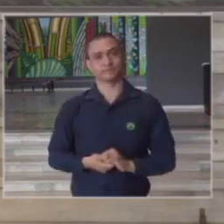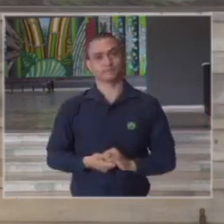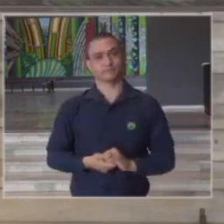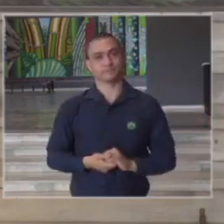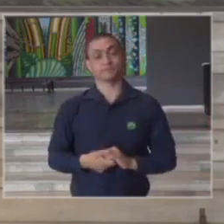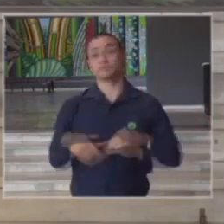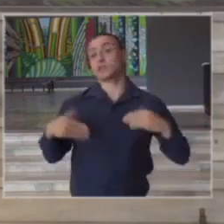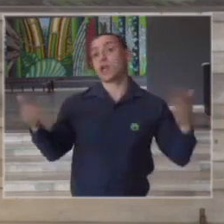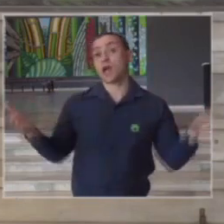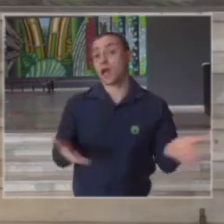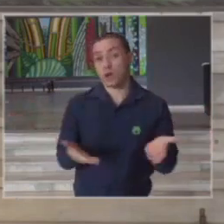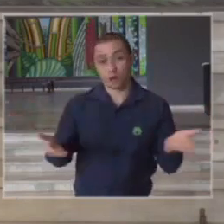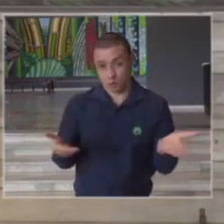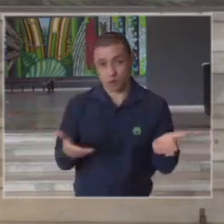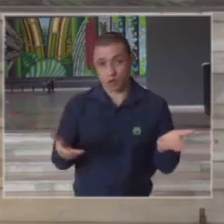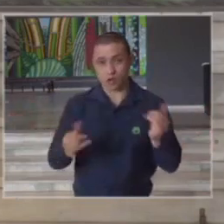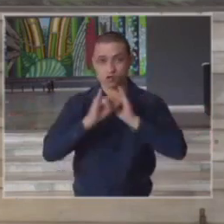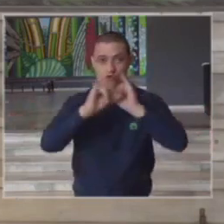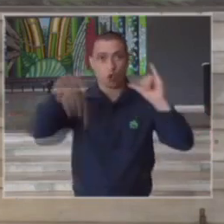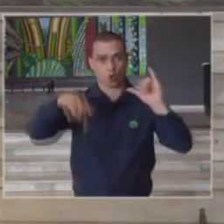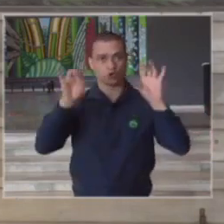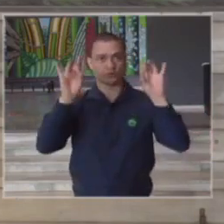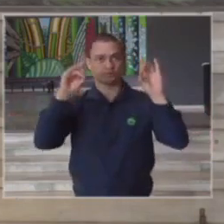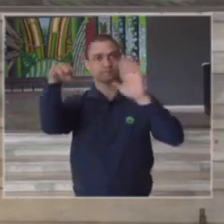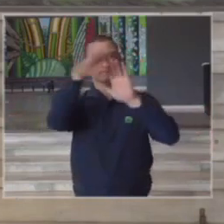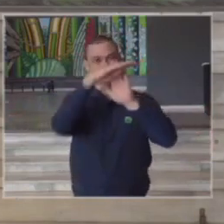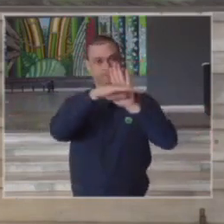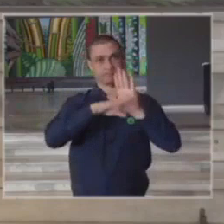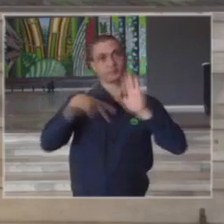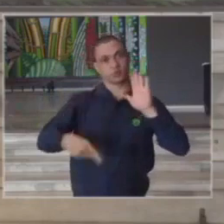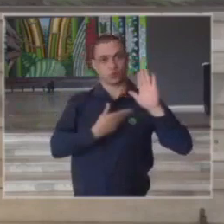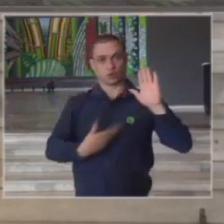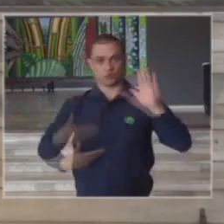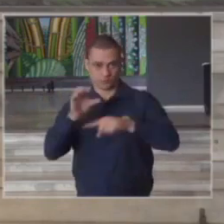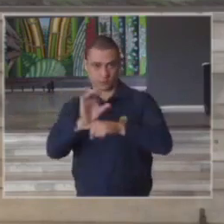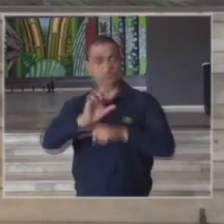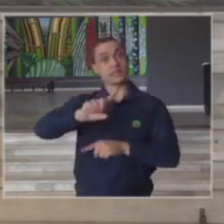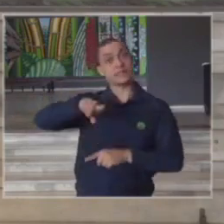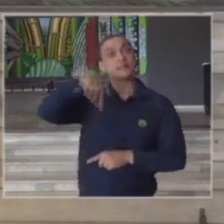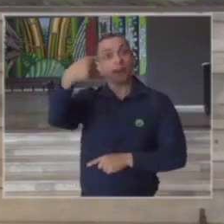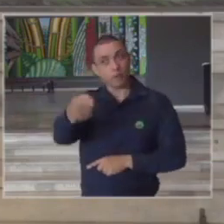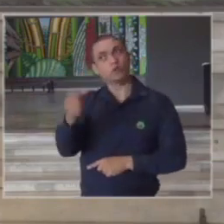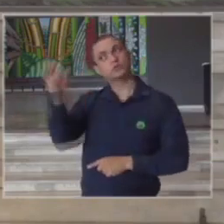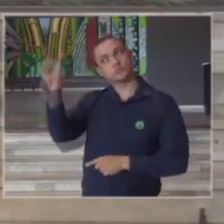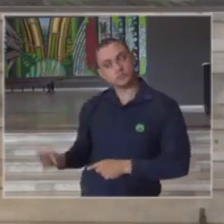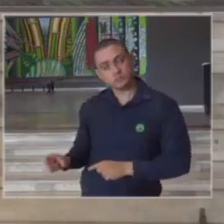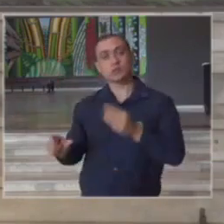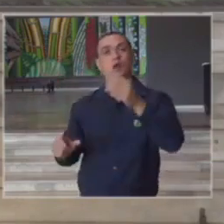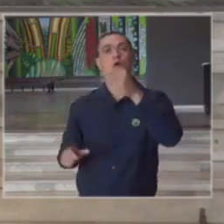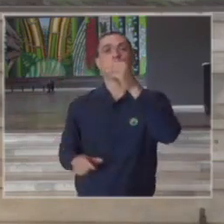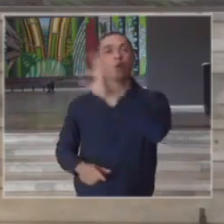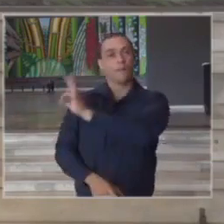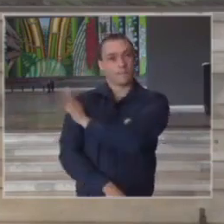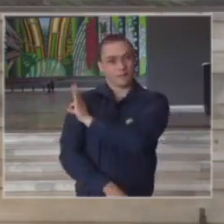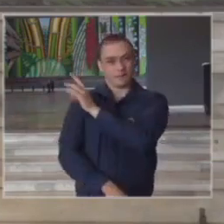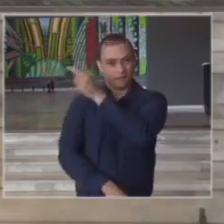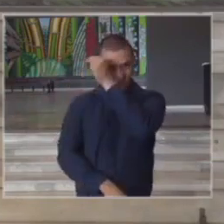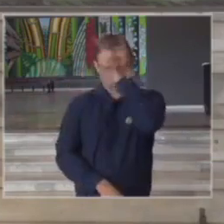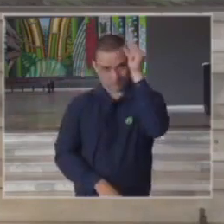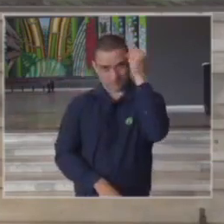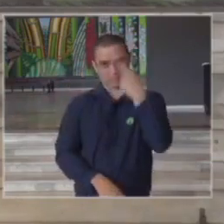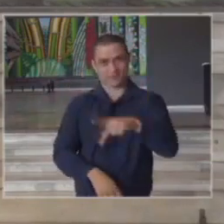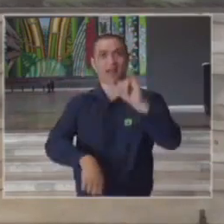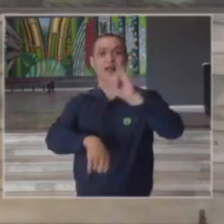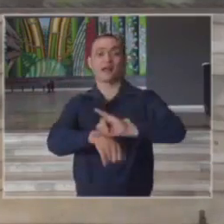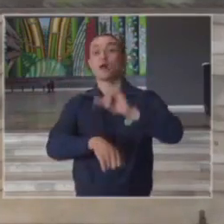fazer os anúncios de hoje e na sequência vamos ouvir o prefeito da capital de São Paulo Bruno